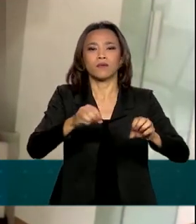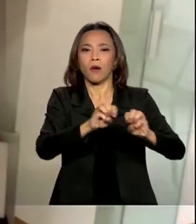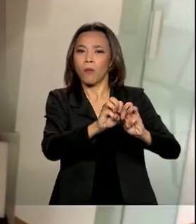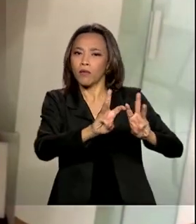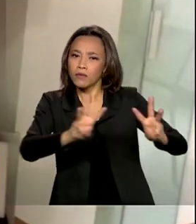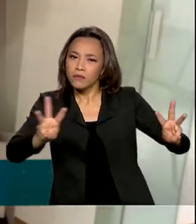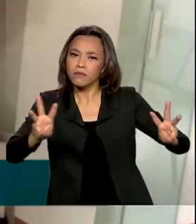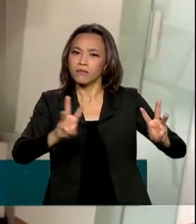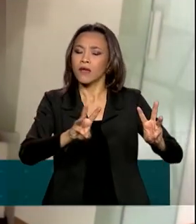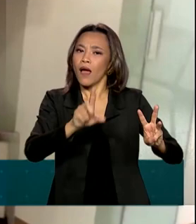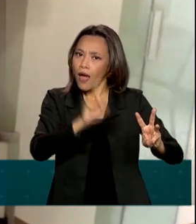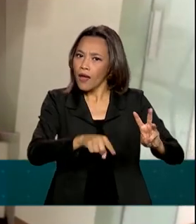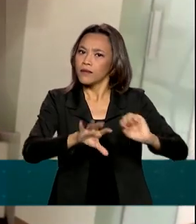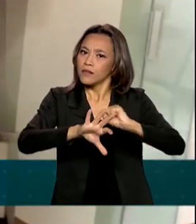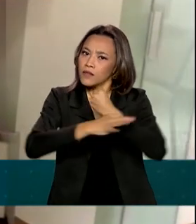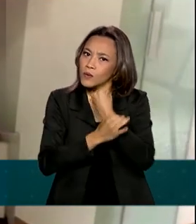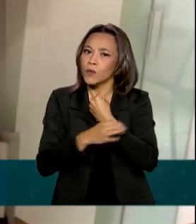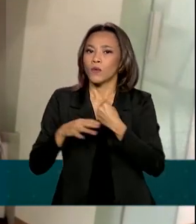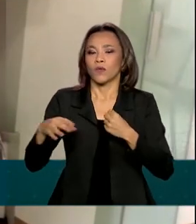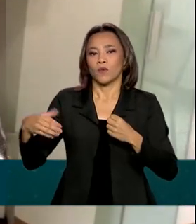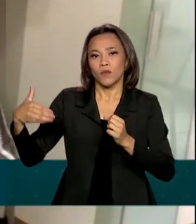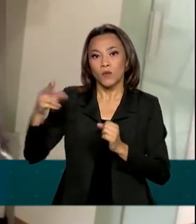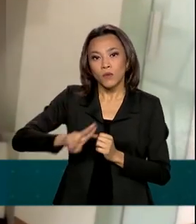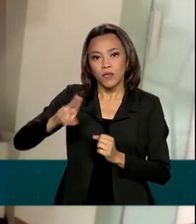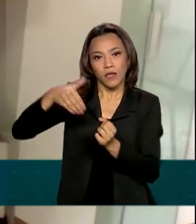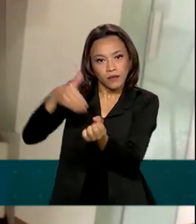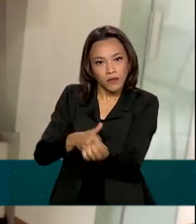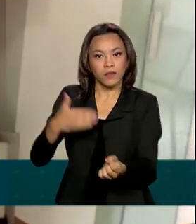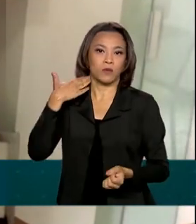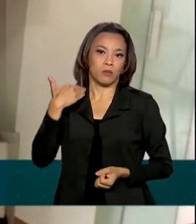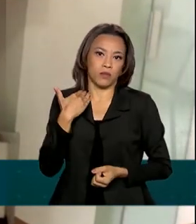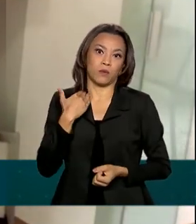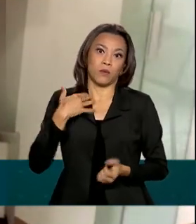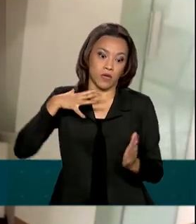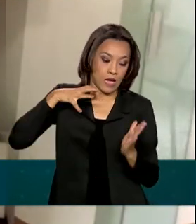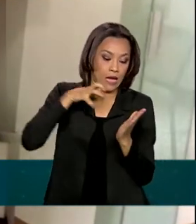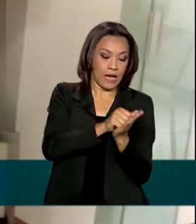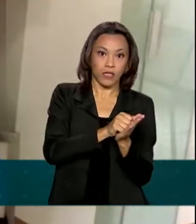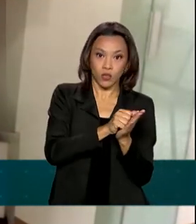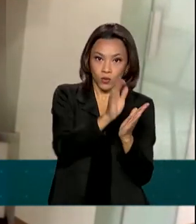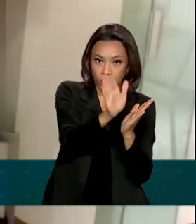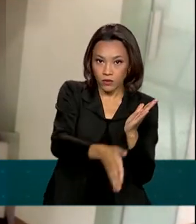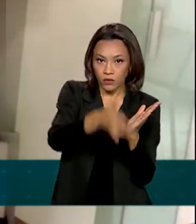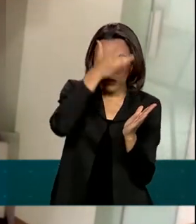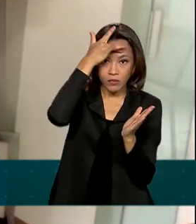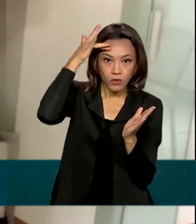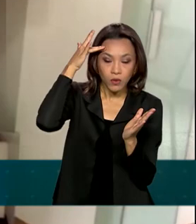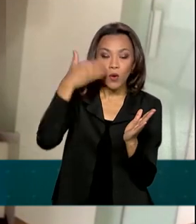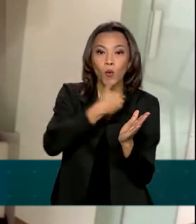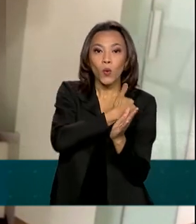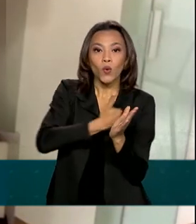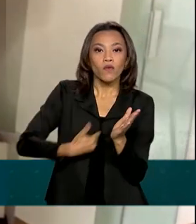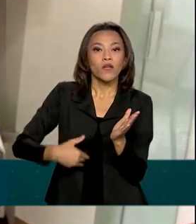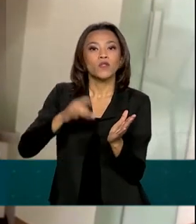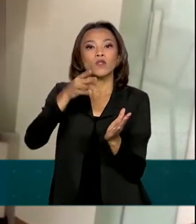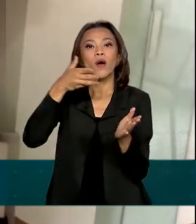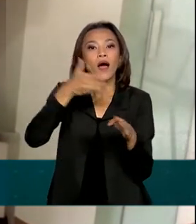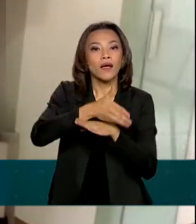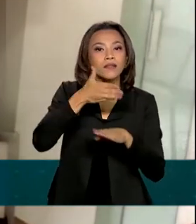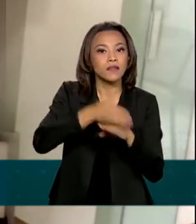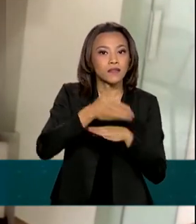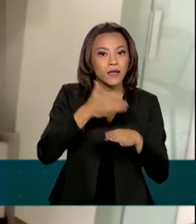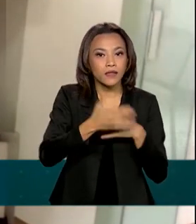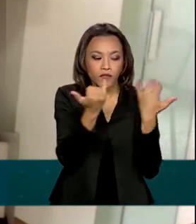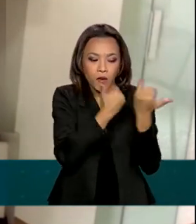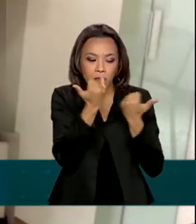do banco é seguro. Assim que o cliente valida o cadastro, o governo acessa apenas os dados básicos,